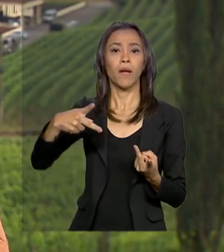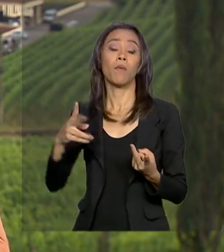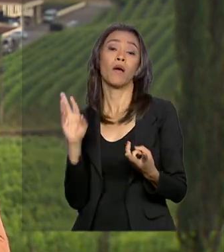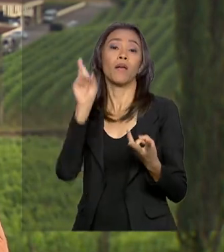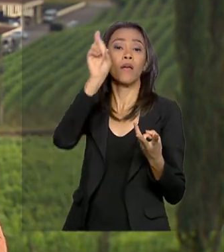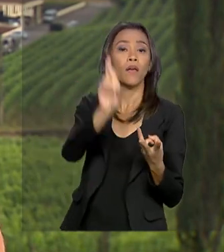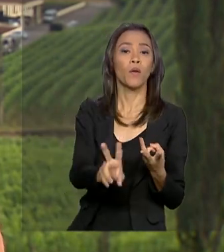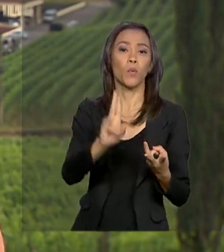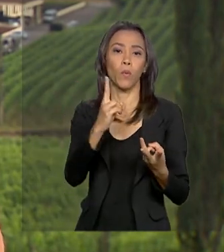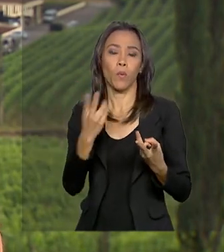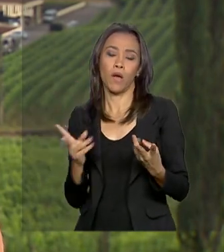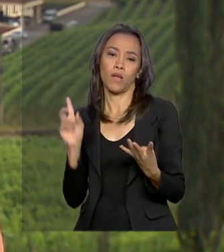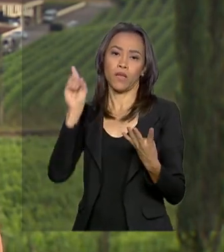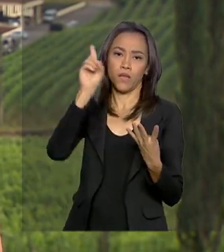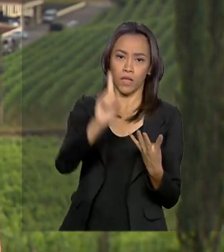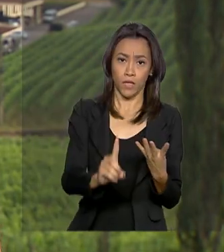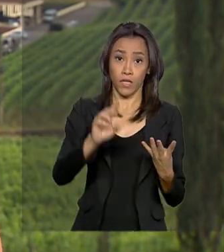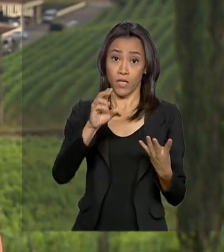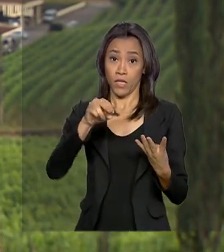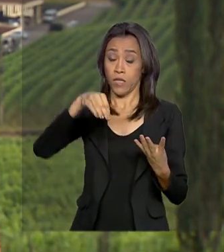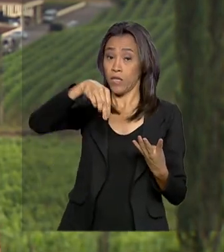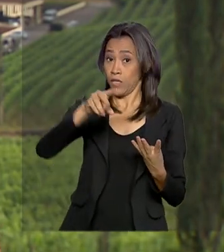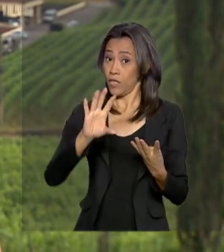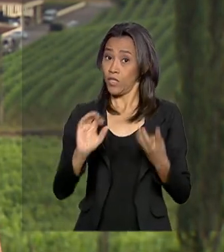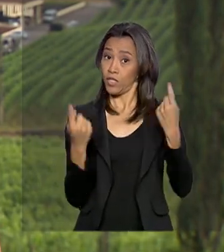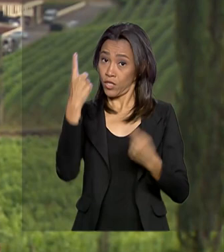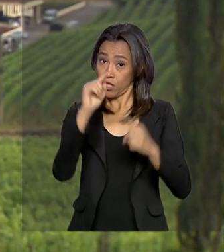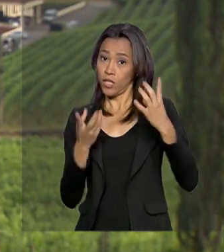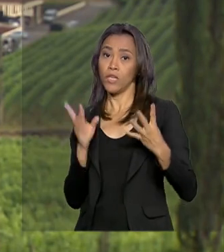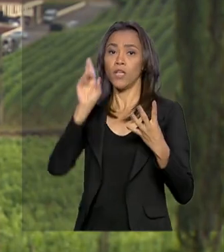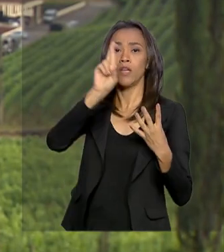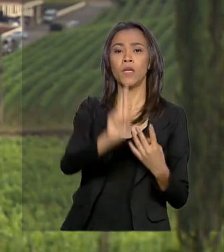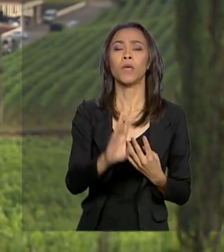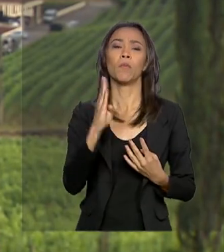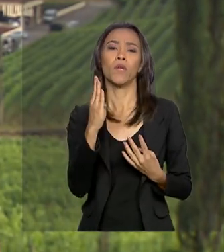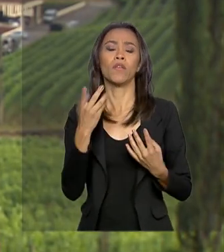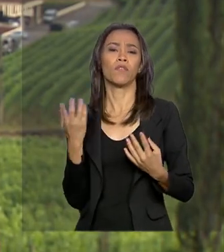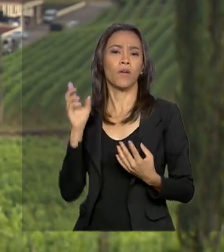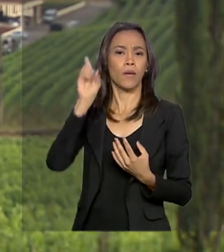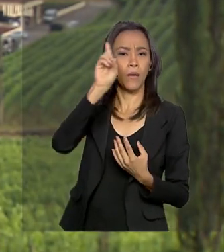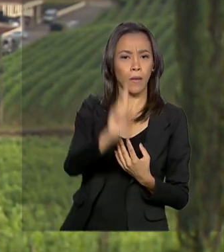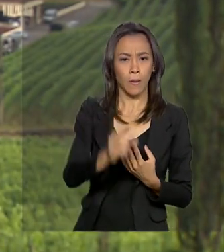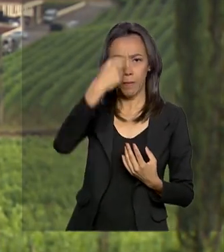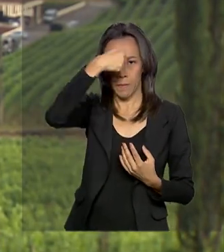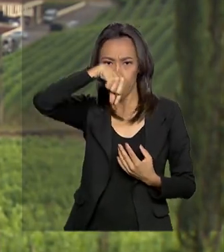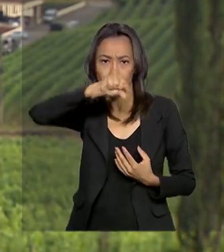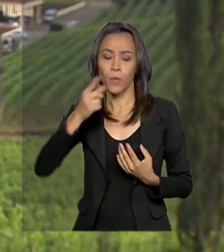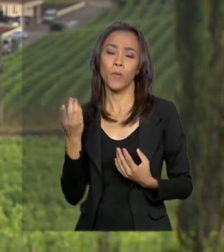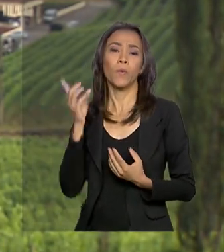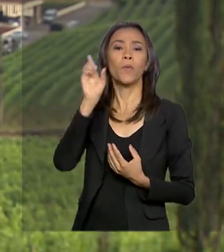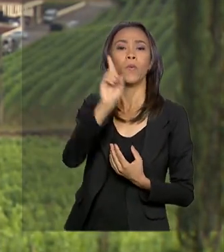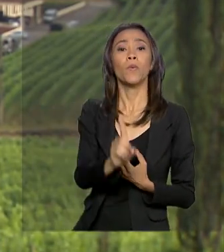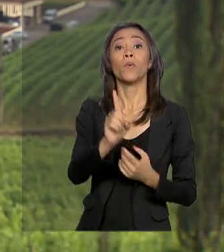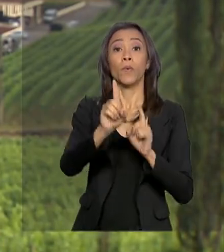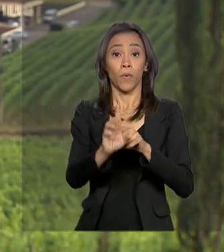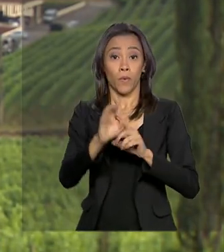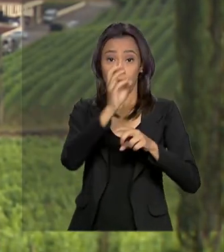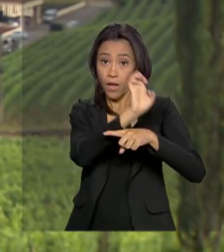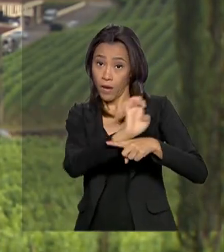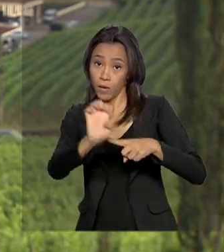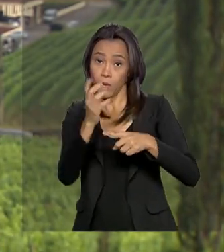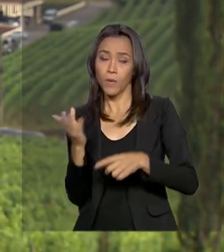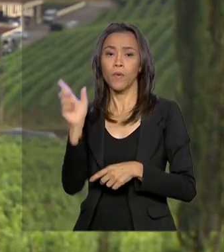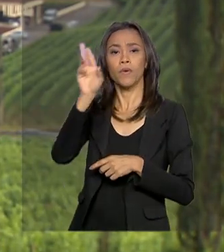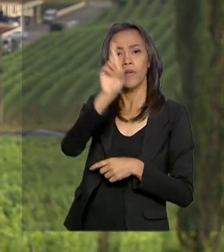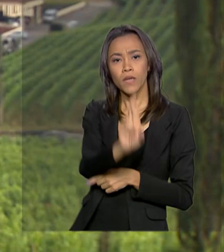Uruguai, Chile, Bolívia, Peru, Equador, Guiana e Suriname. Vão ser assinados após o